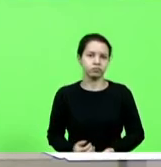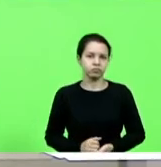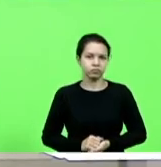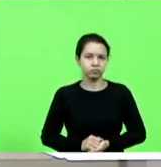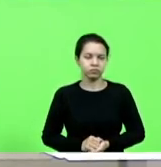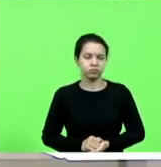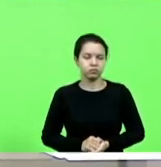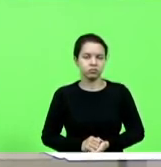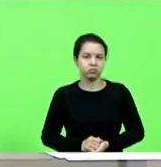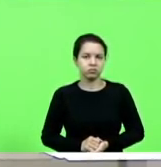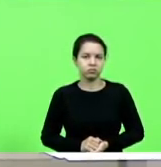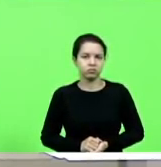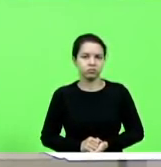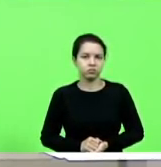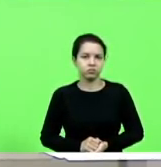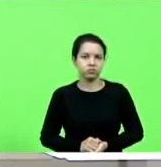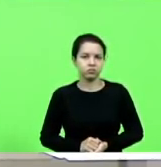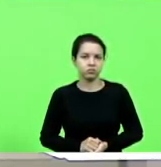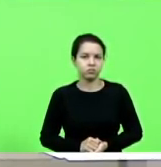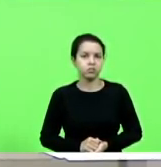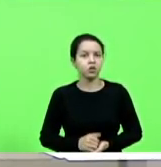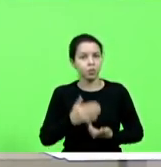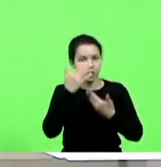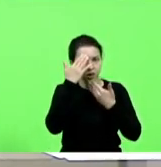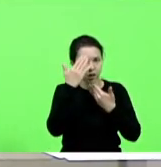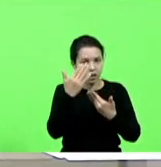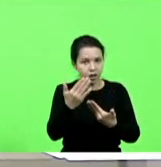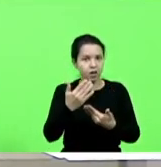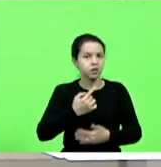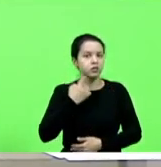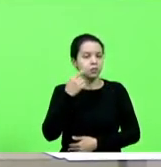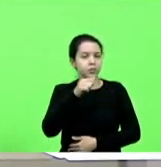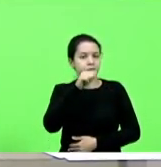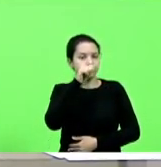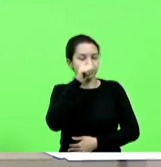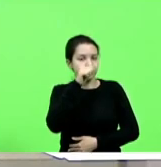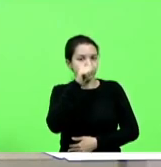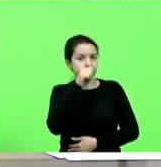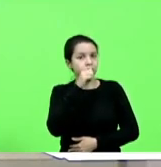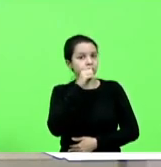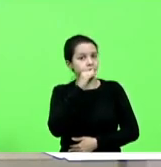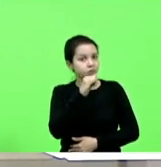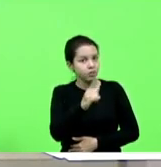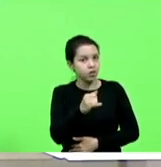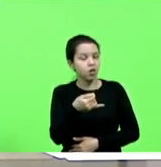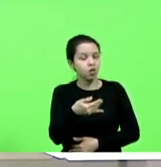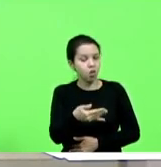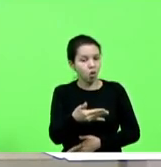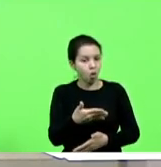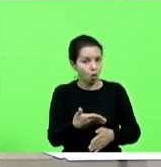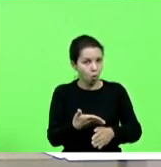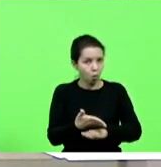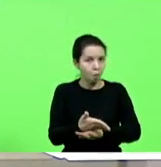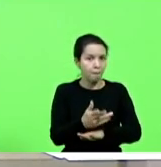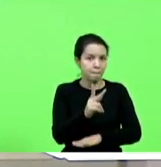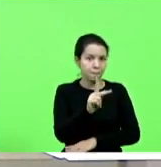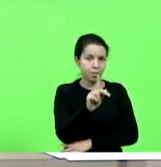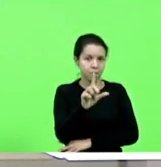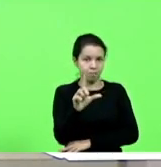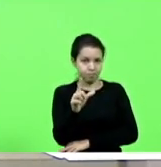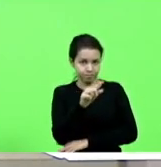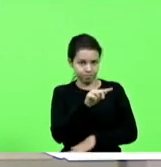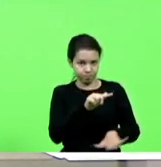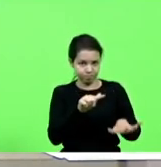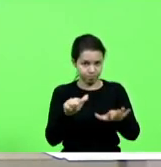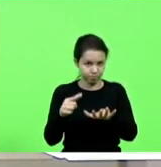Obrigado deputado João Amin dizer ao amigo que entramos com o PL na semana passada para alterar essa